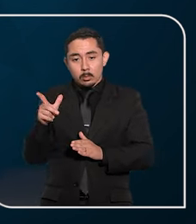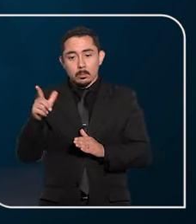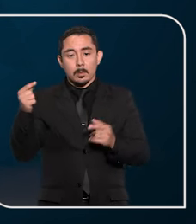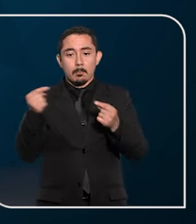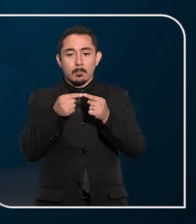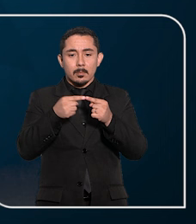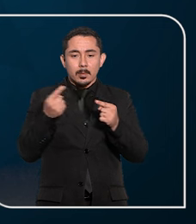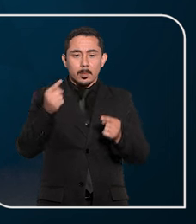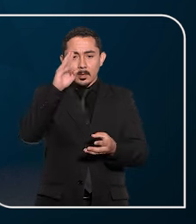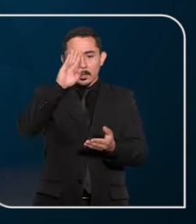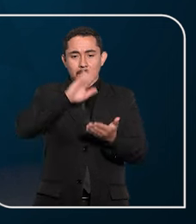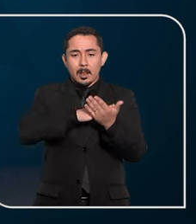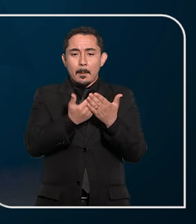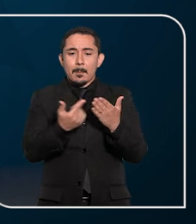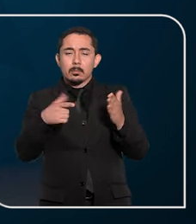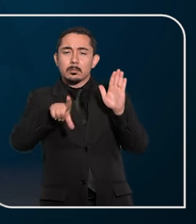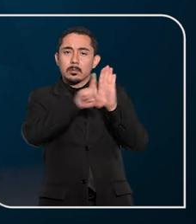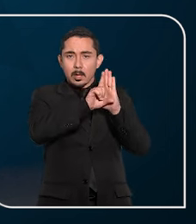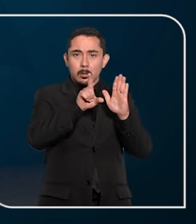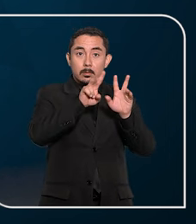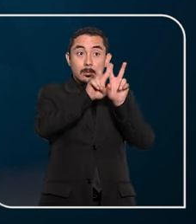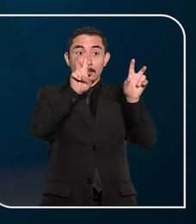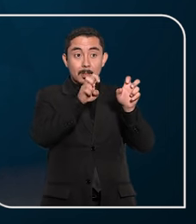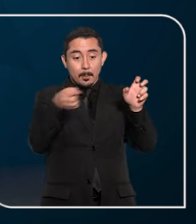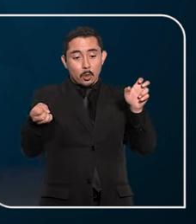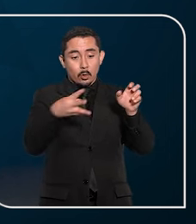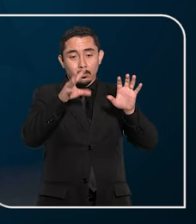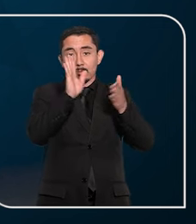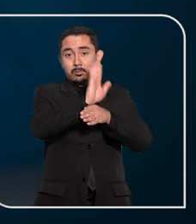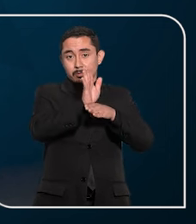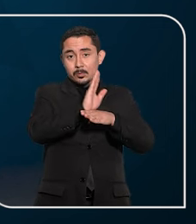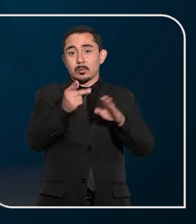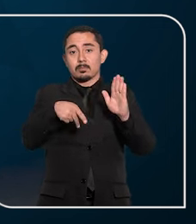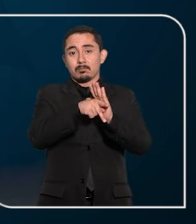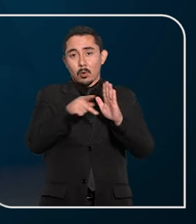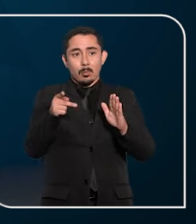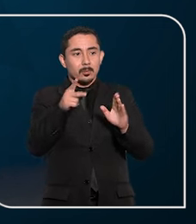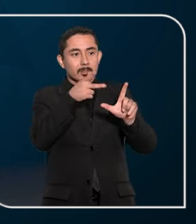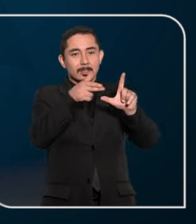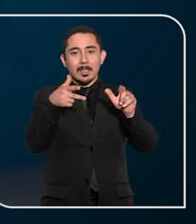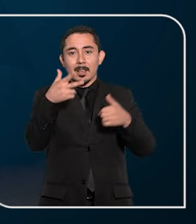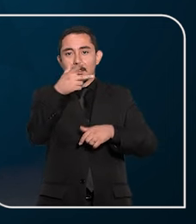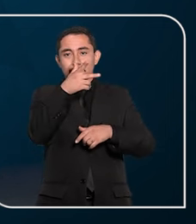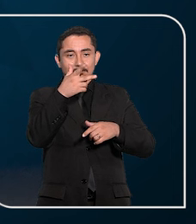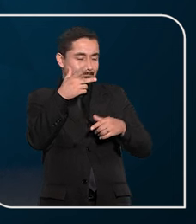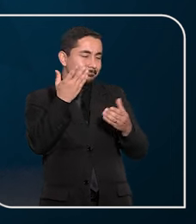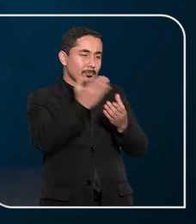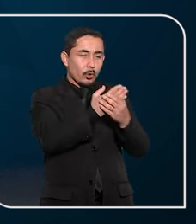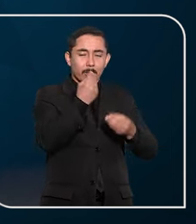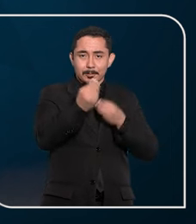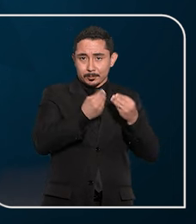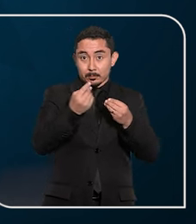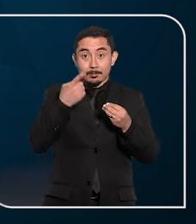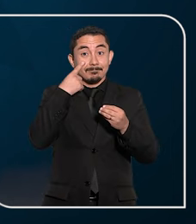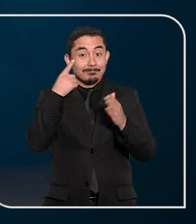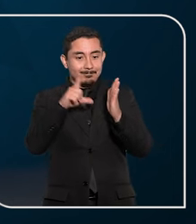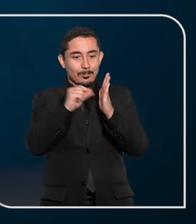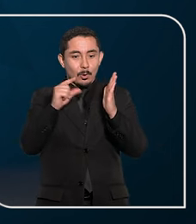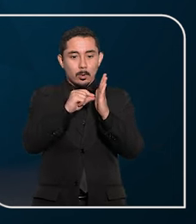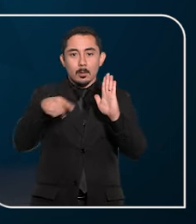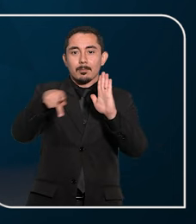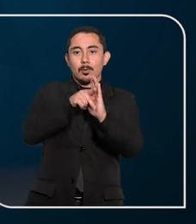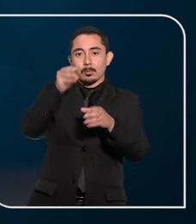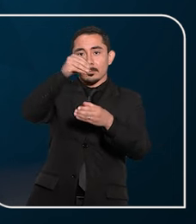pedido de uniformização de interpretação de lei, tema do novo vídeo da série Peças Processuais. Confere lá a playlist